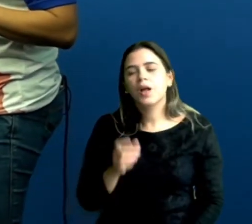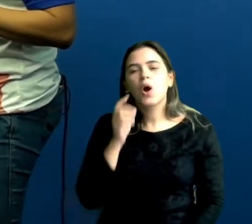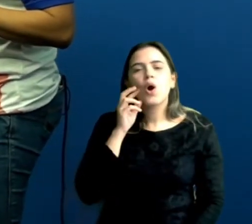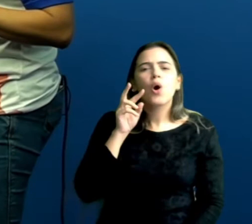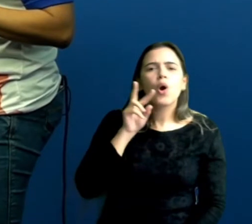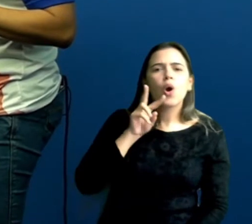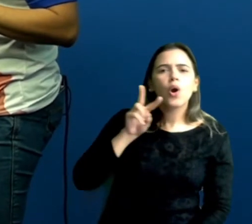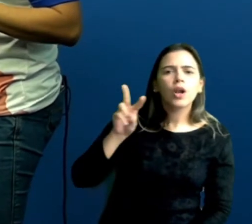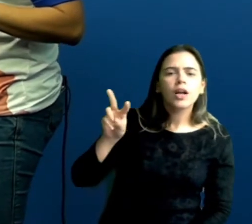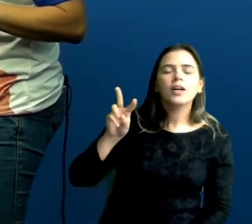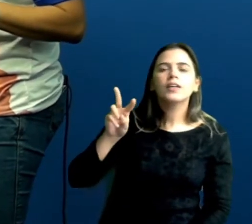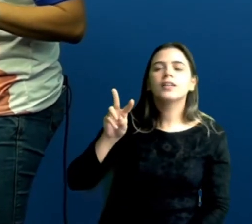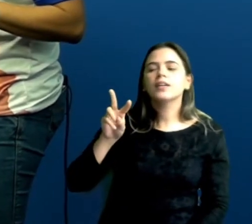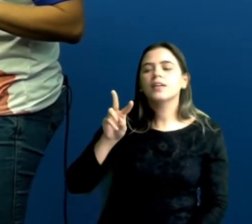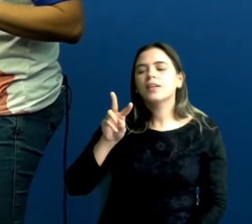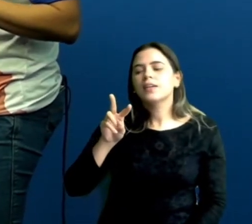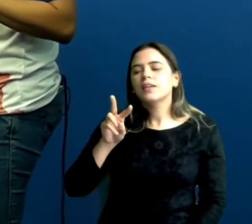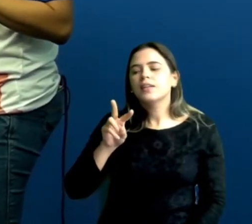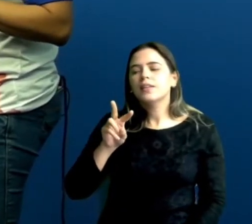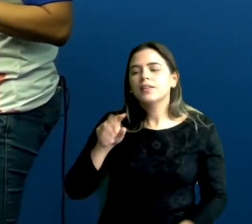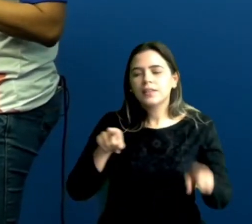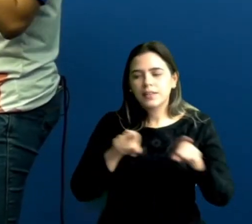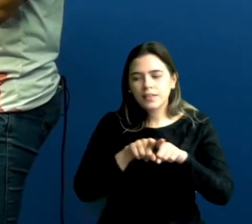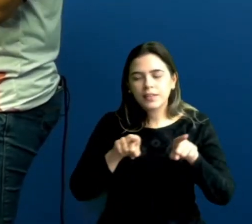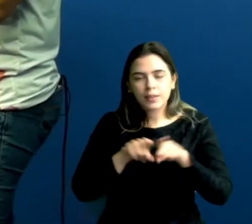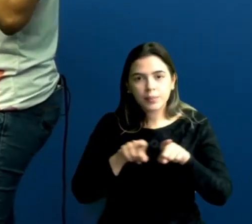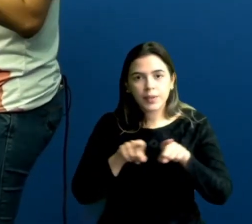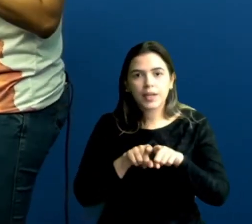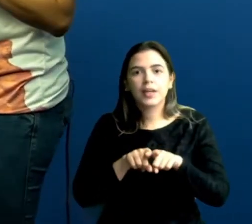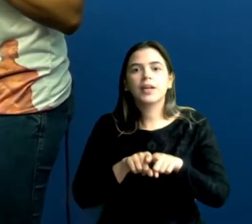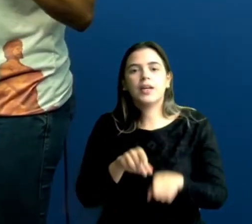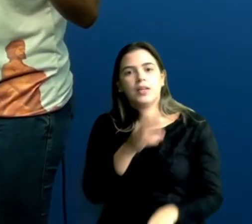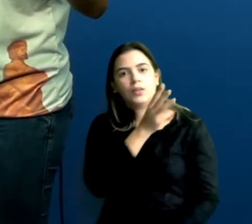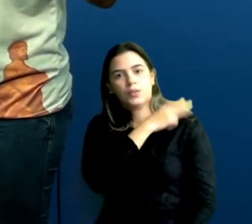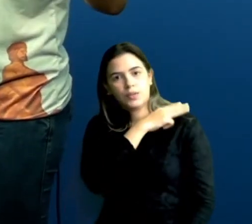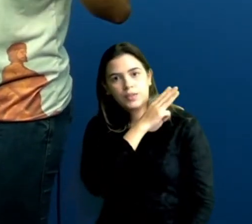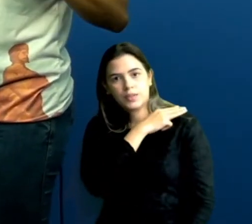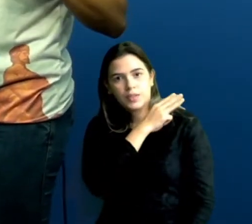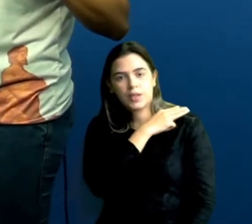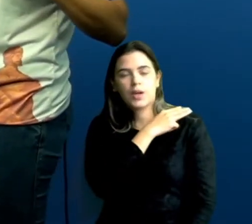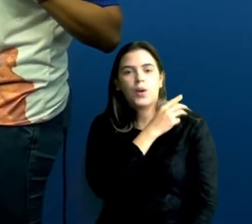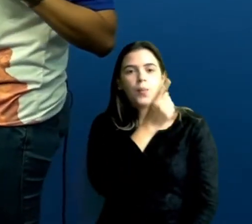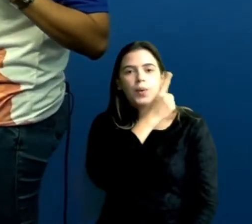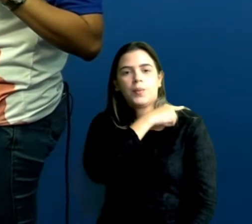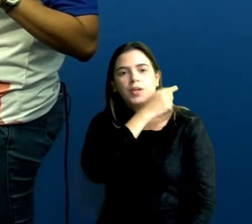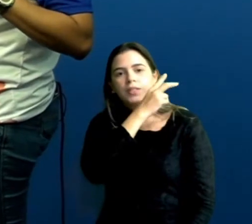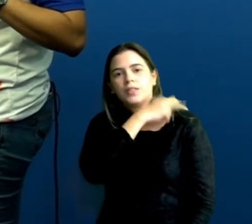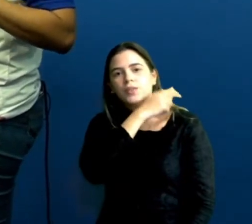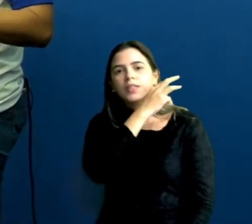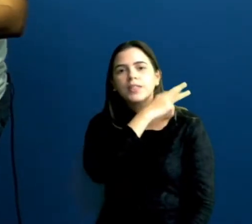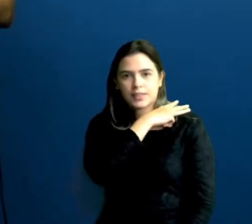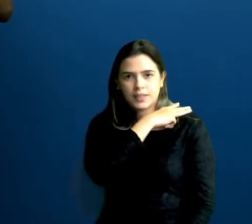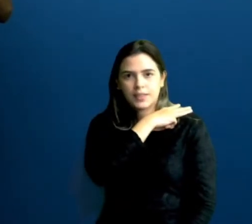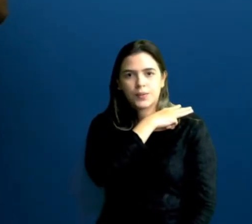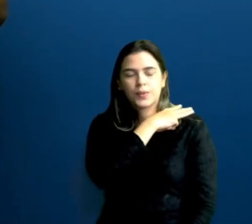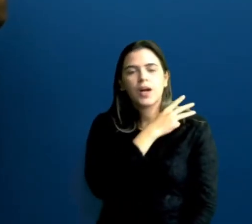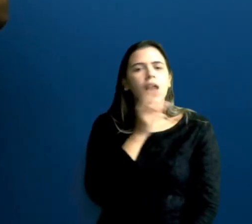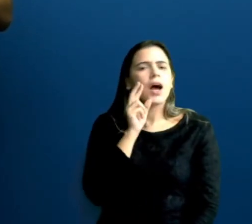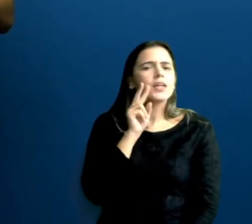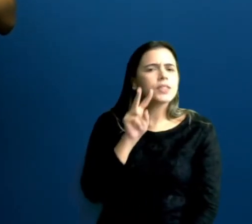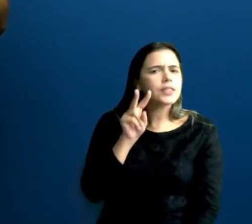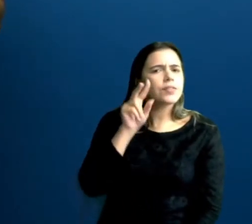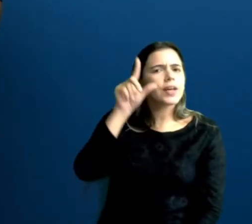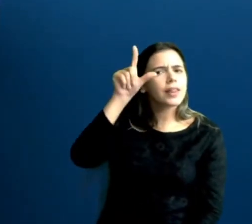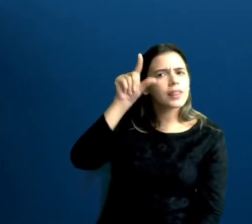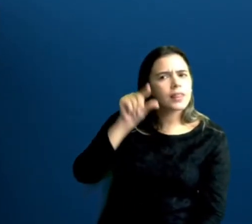Olhando aqui o gráfico, no ensino fundamental, no ensino médio, primeiro, segundo e terceiro ano do ensino médio, a gente vê que houve